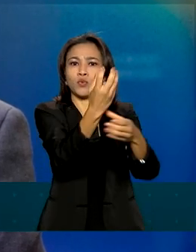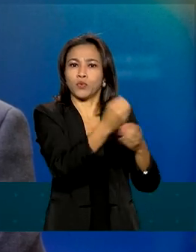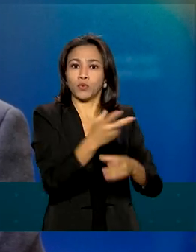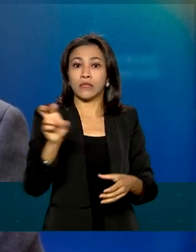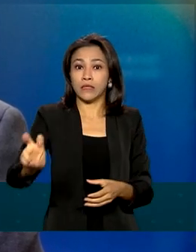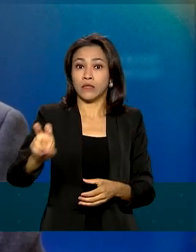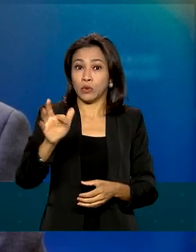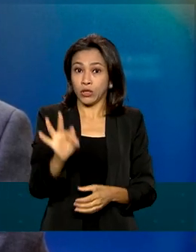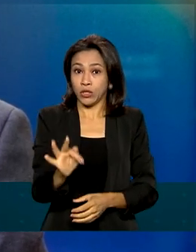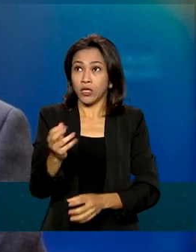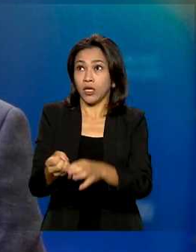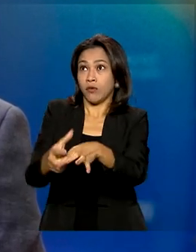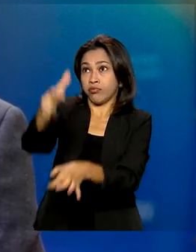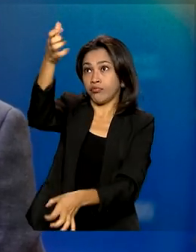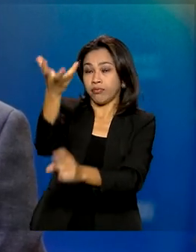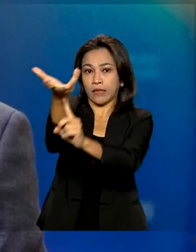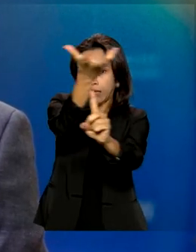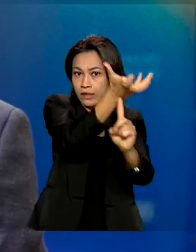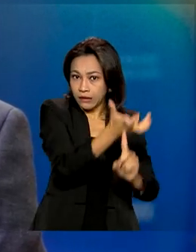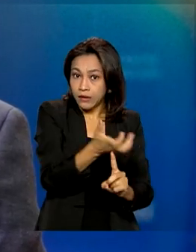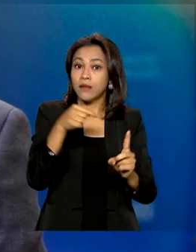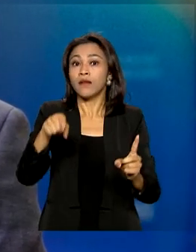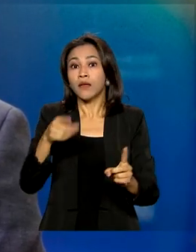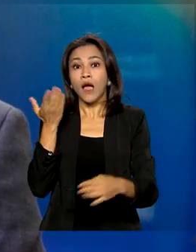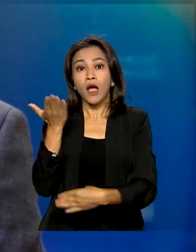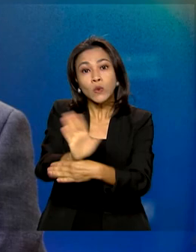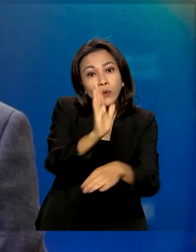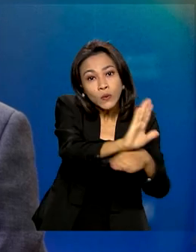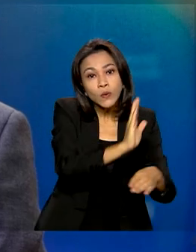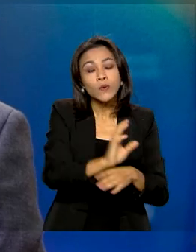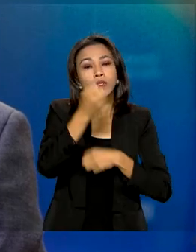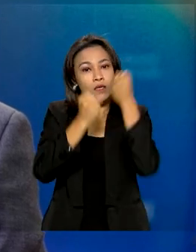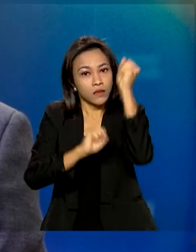surjam para as indústrias, para os negócios que são muito grandes nessa capital.